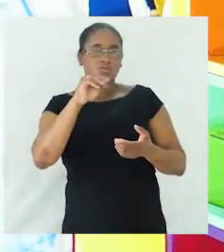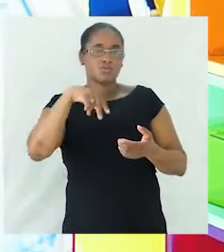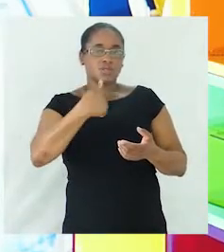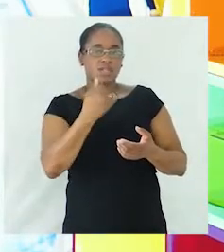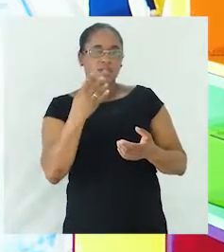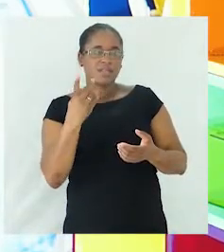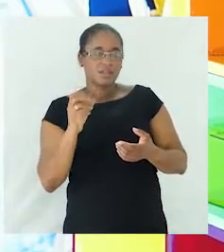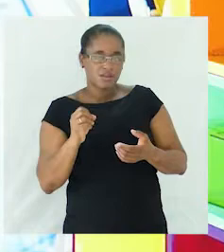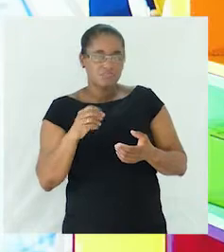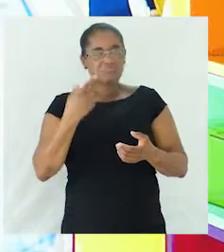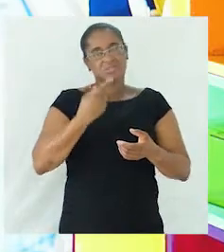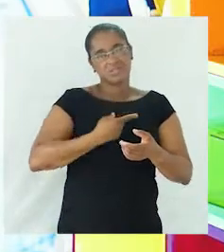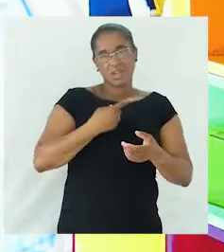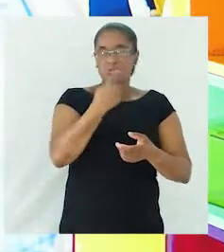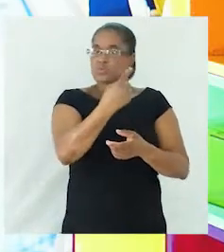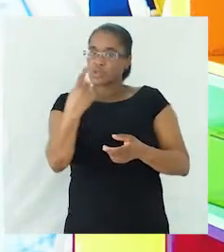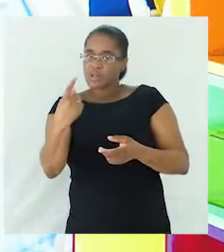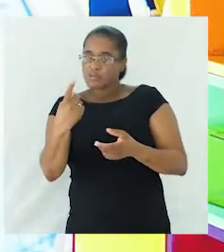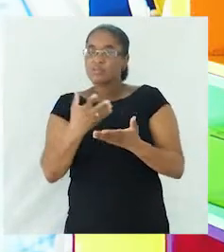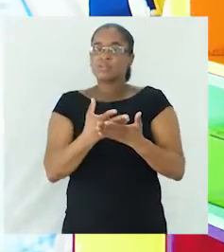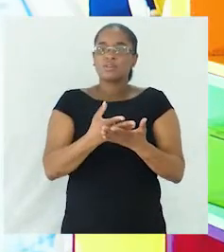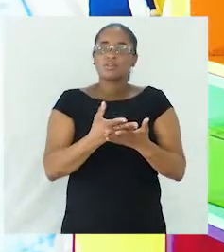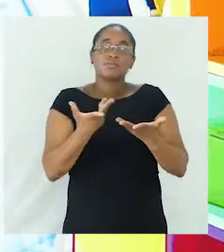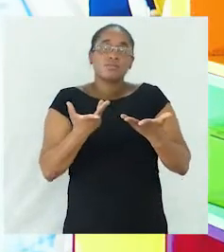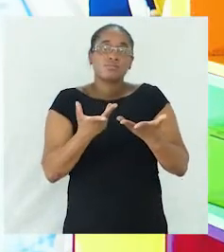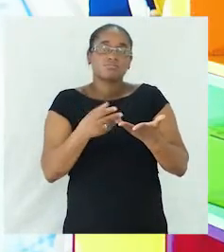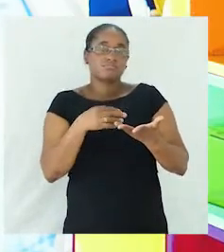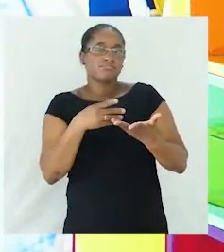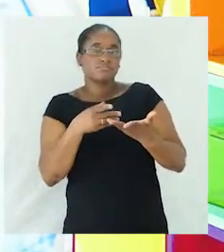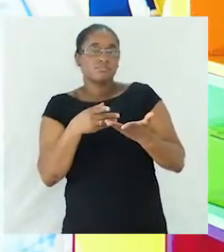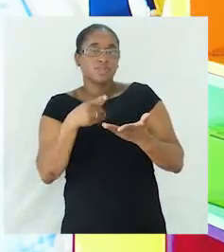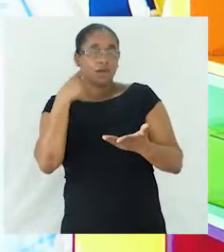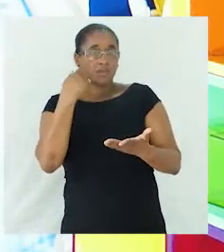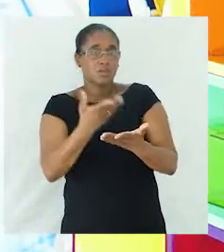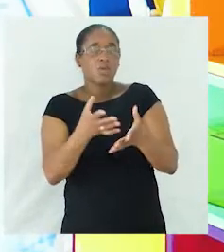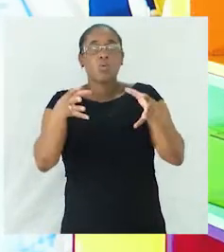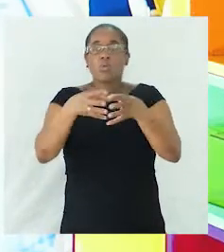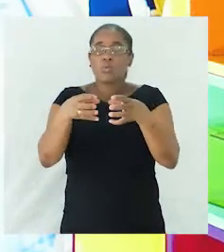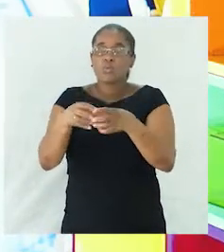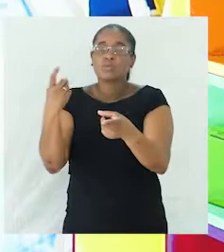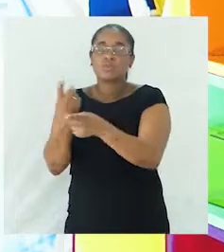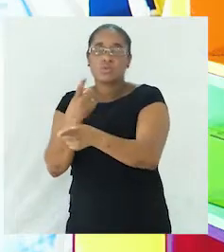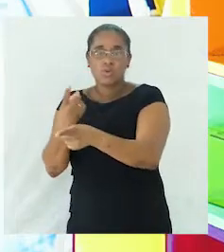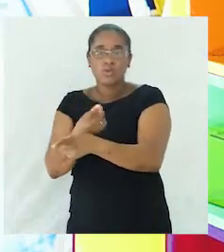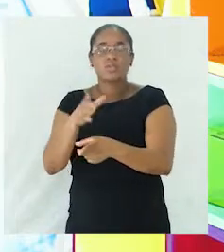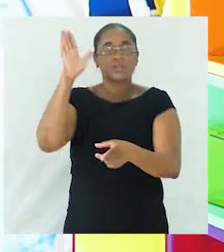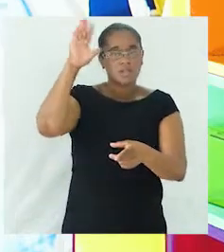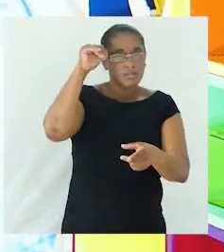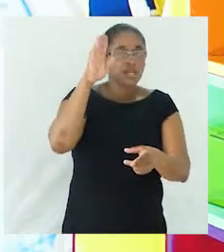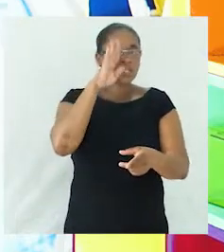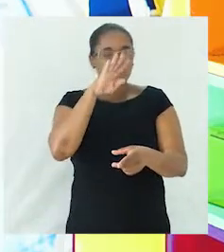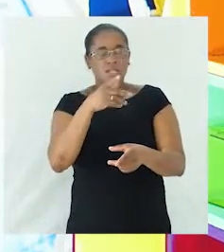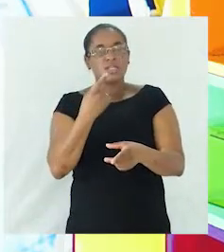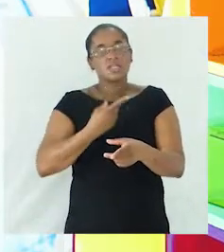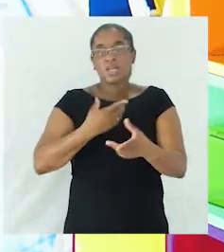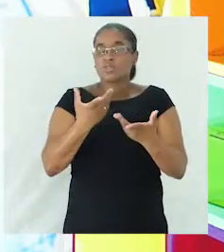estando no singular, acabam por se referir a um grupo de coisas, de animais, de seres ou de